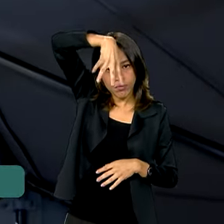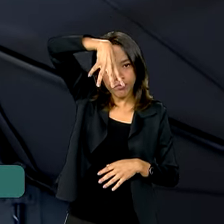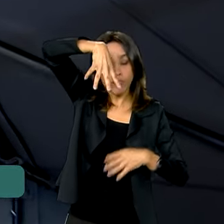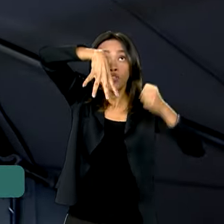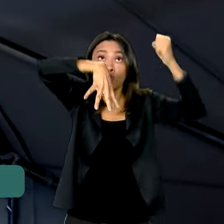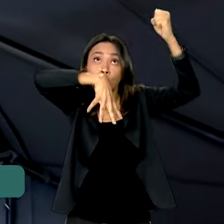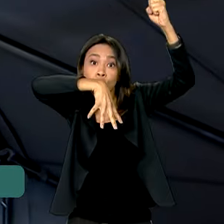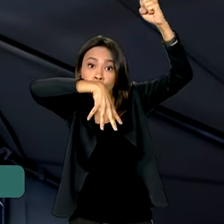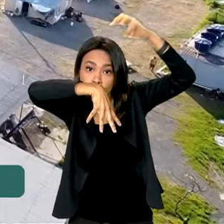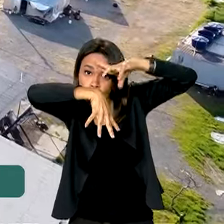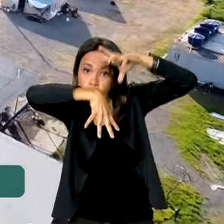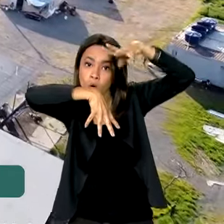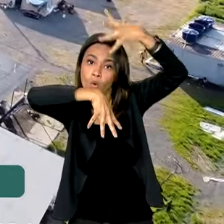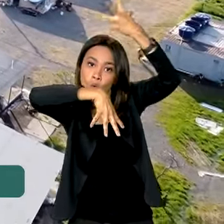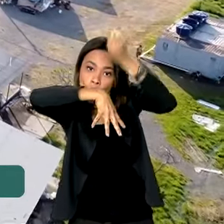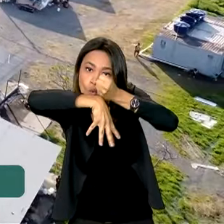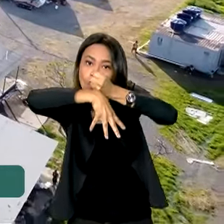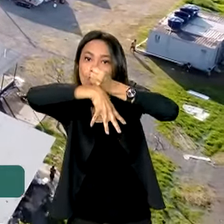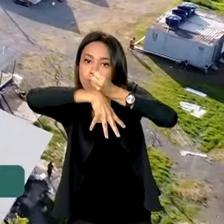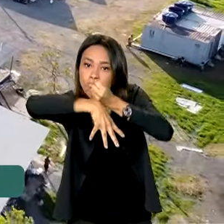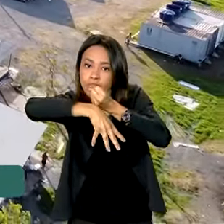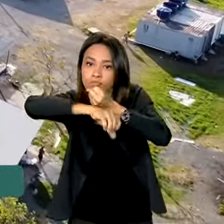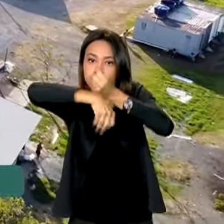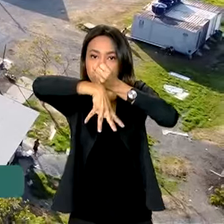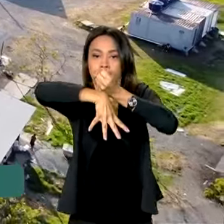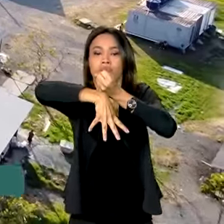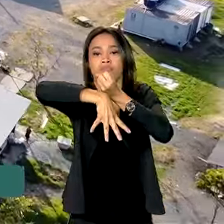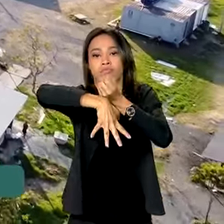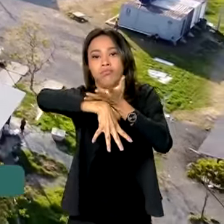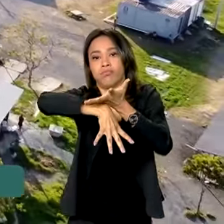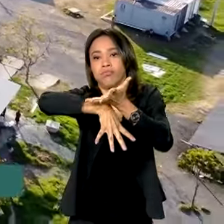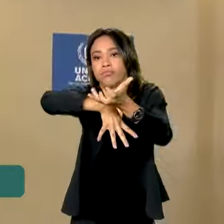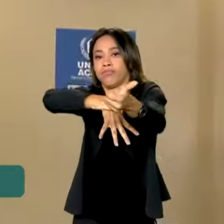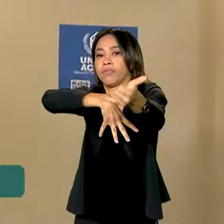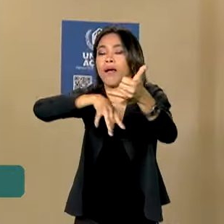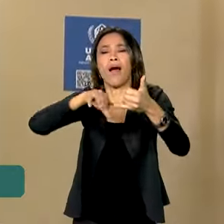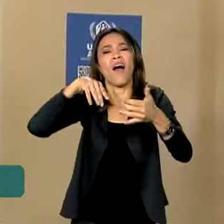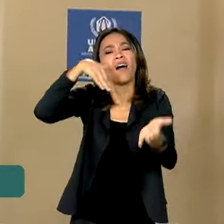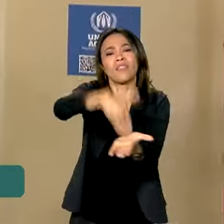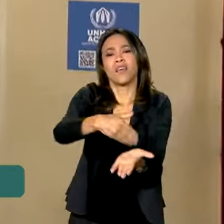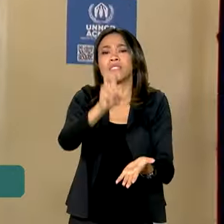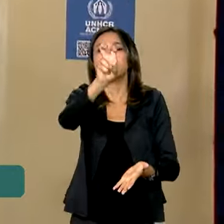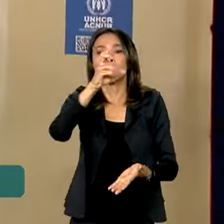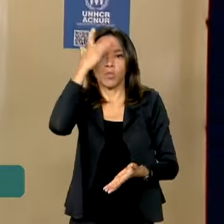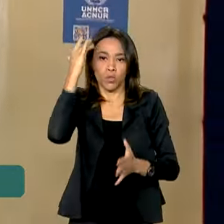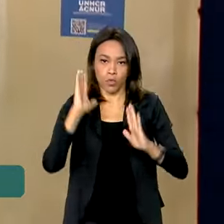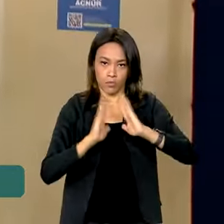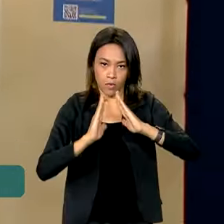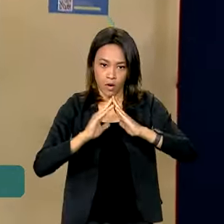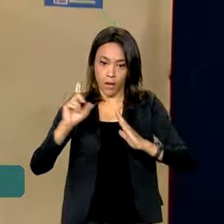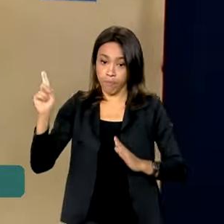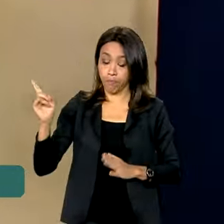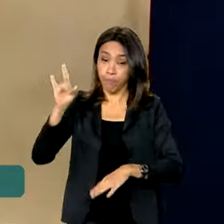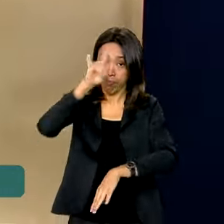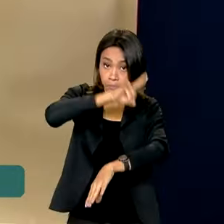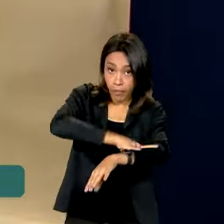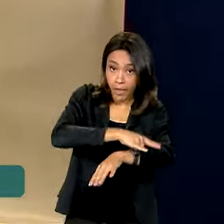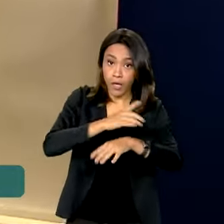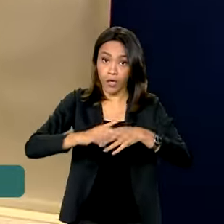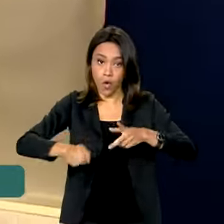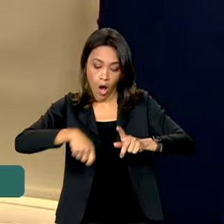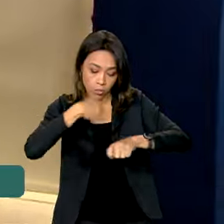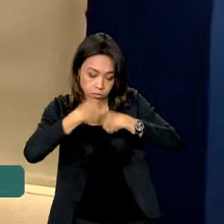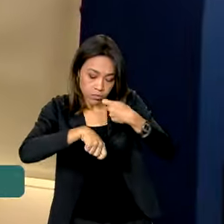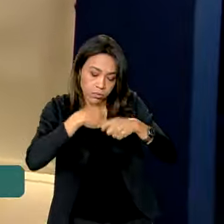Essas estruturas acomodam até cinco pessoas. Já os banheiros e refeitórios são